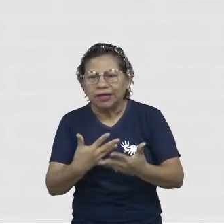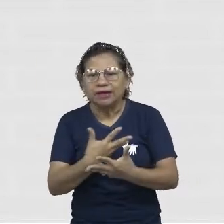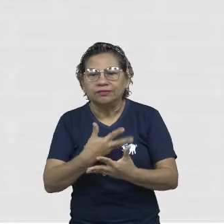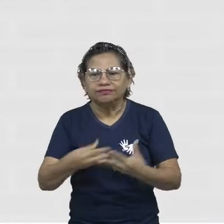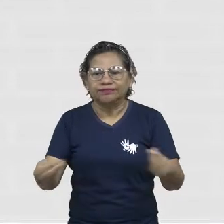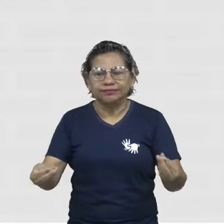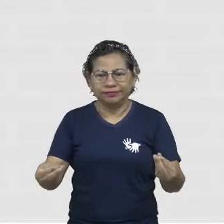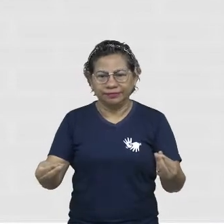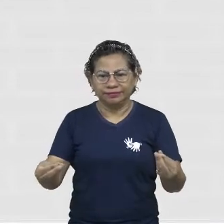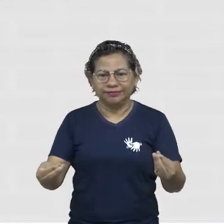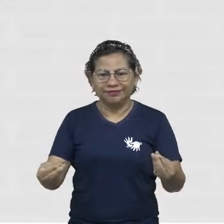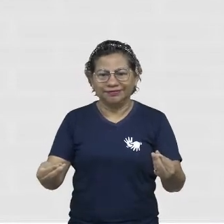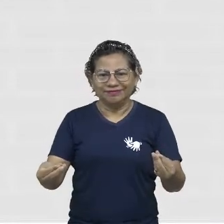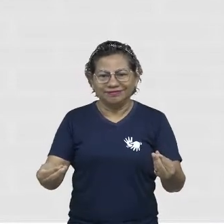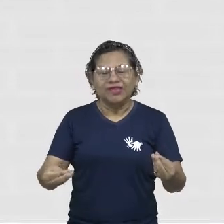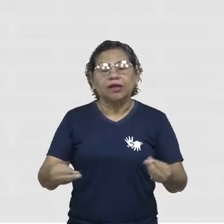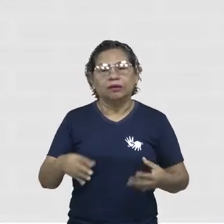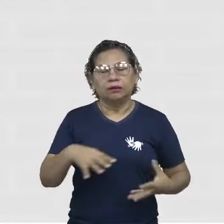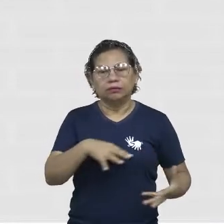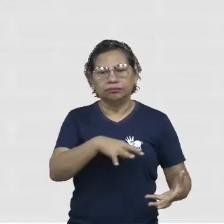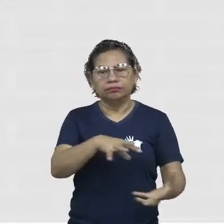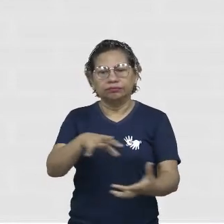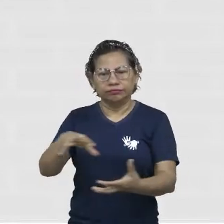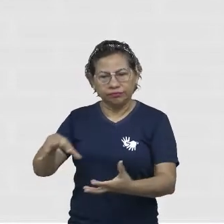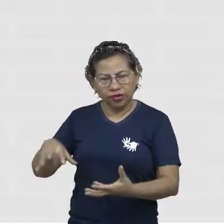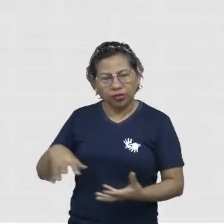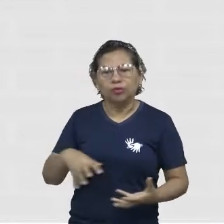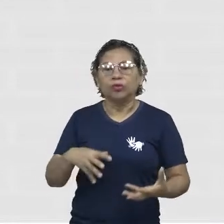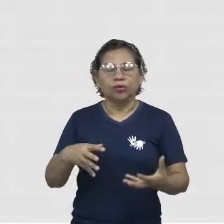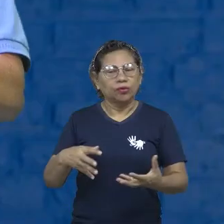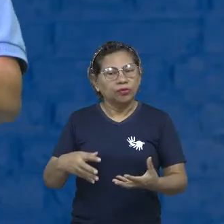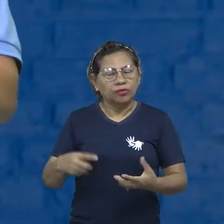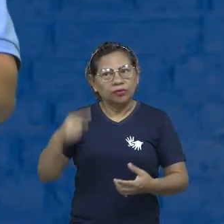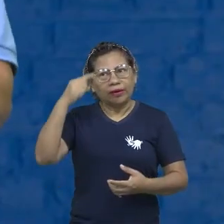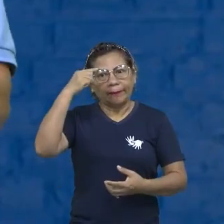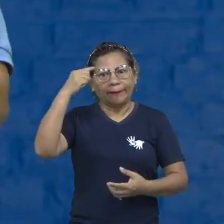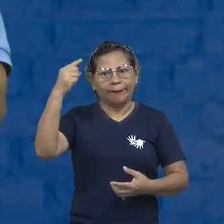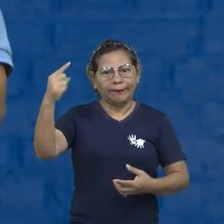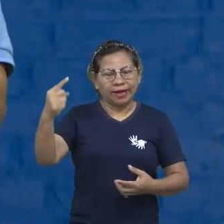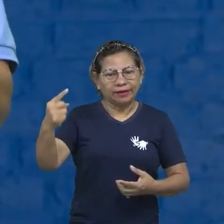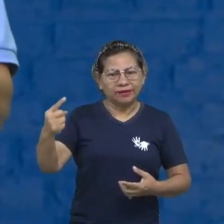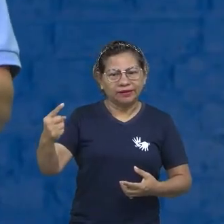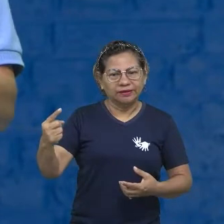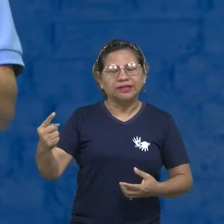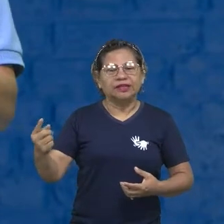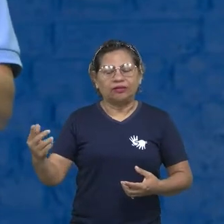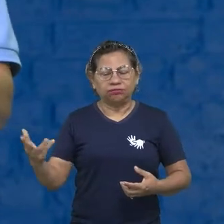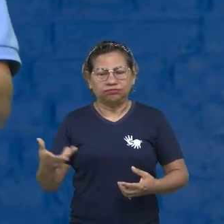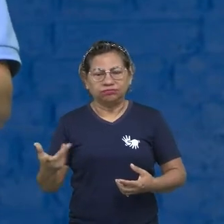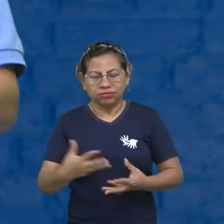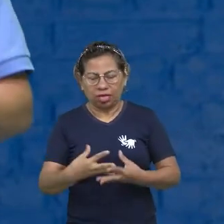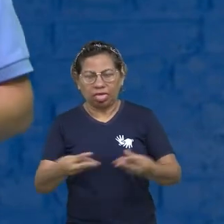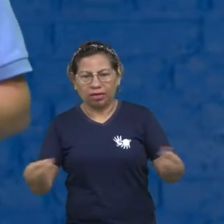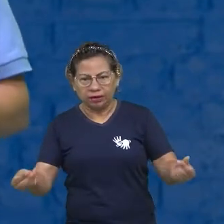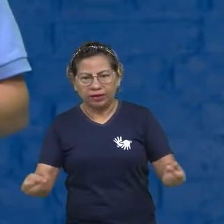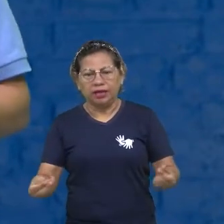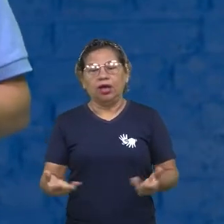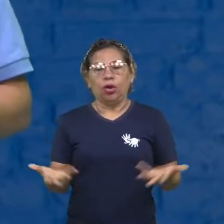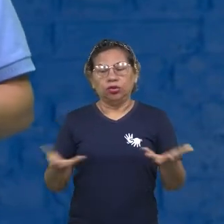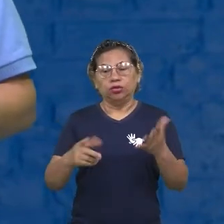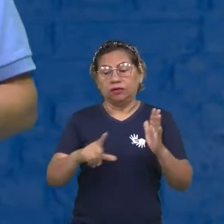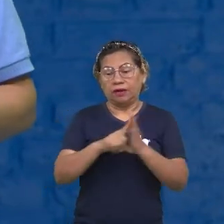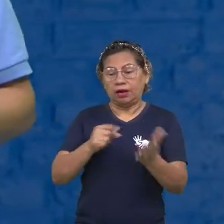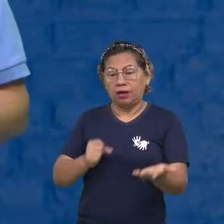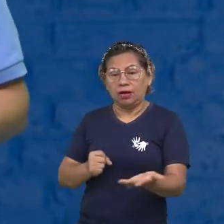acelerada, que um celular que você compra, hoje você vai na loja, tira o seu celular, compra o seu celular, quando você chega na